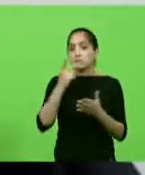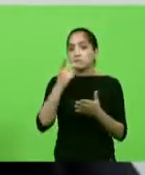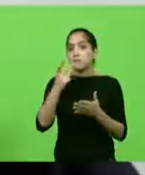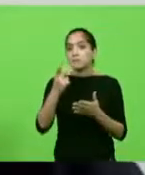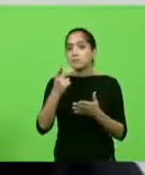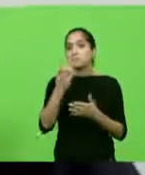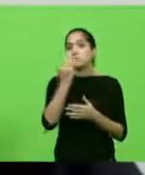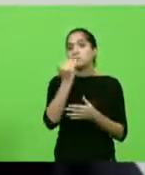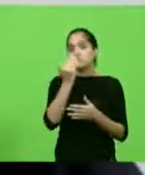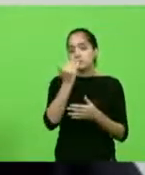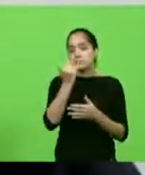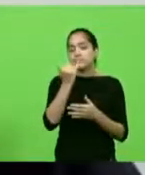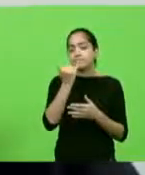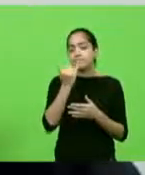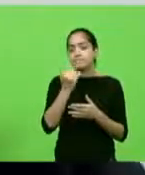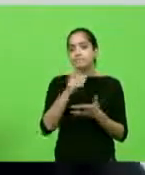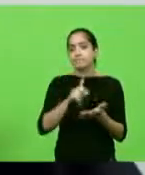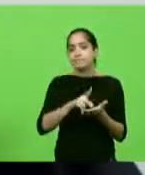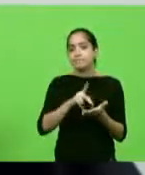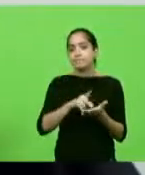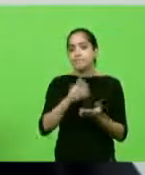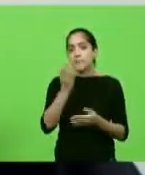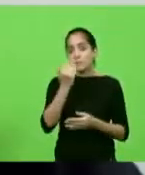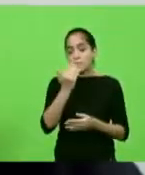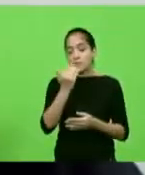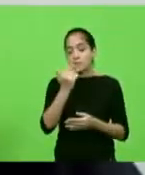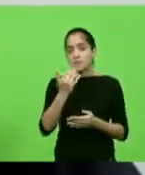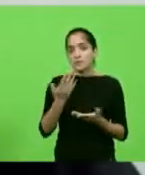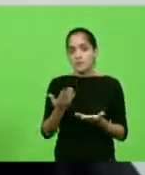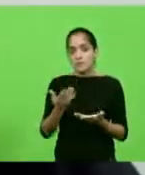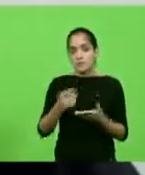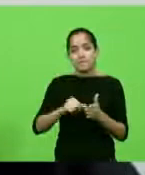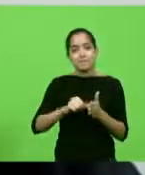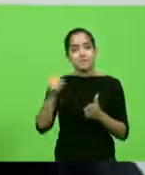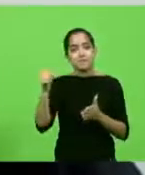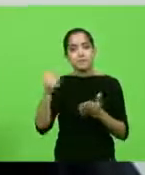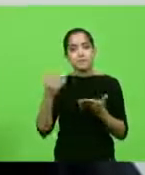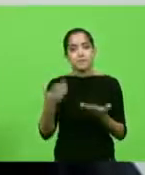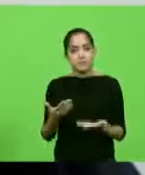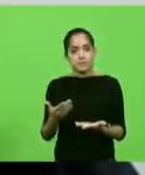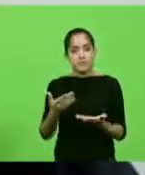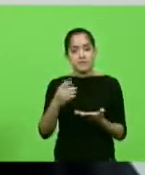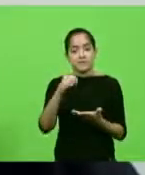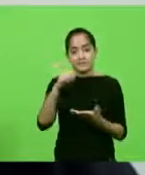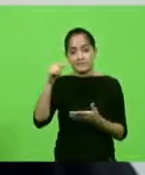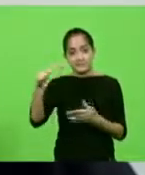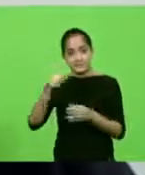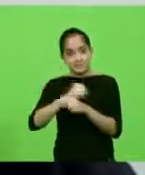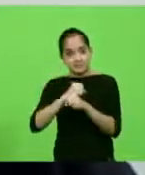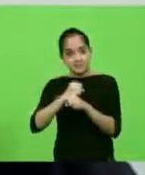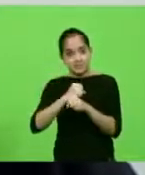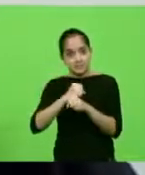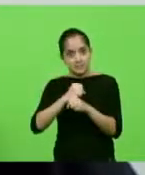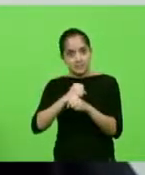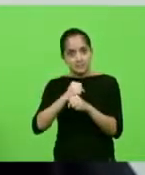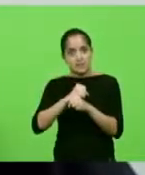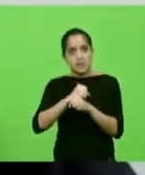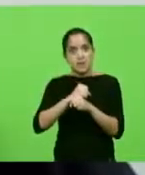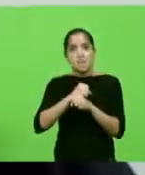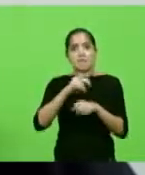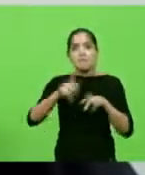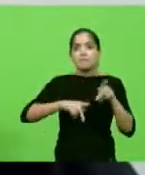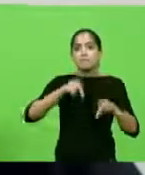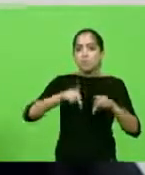comida, exatamente isso, de comida. Pela primeira vez em 17 anos, mais da metade da população